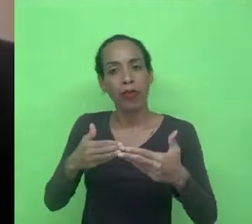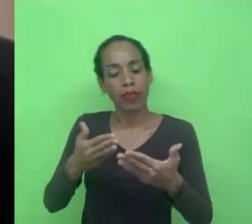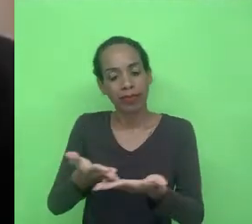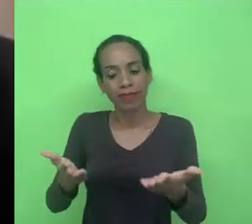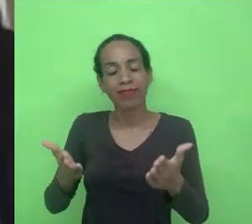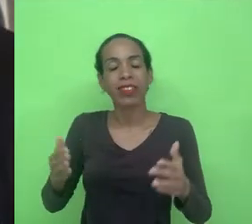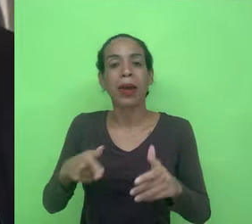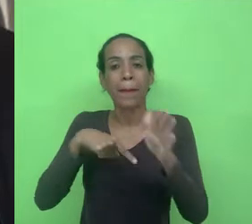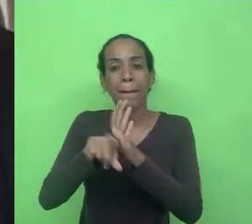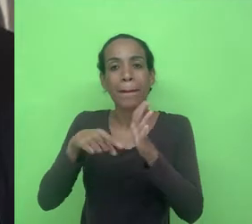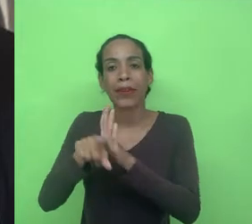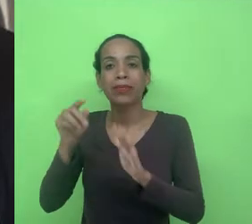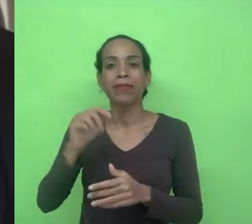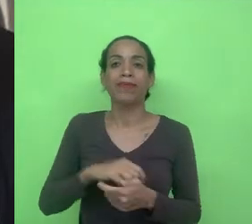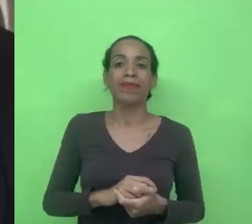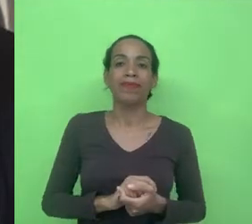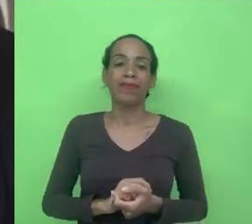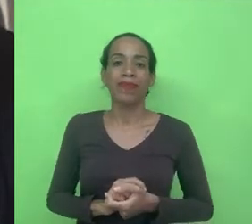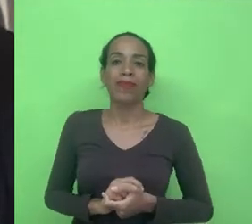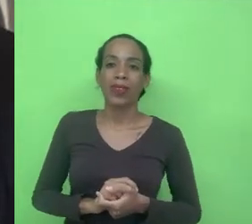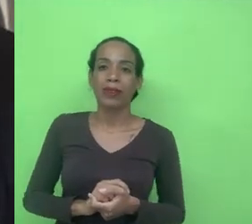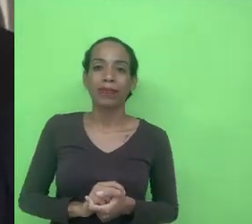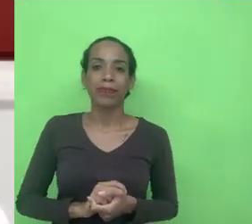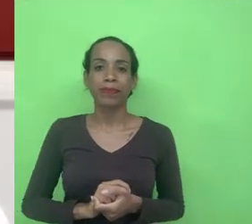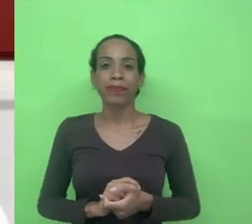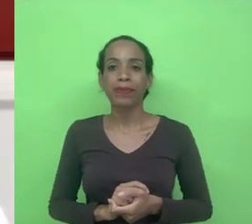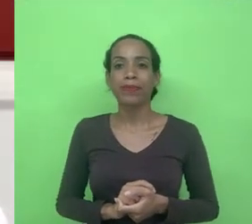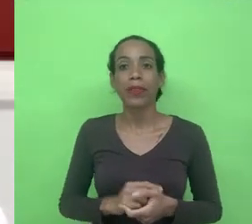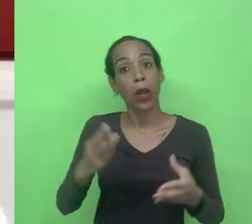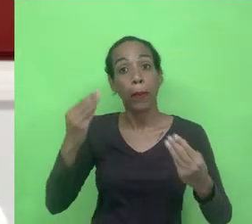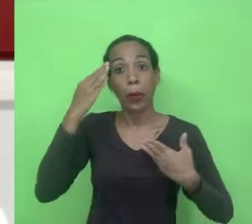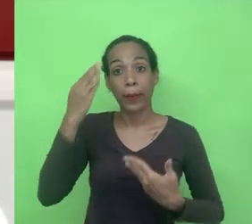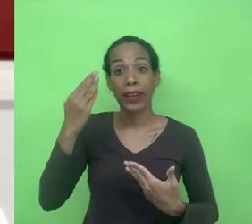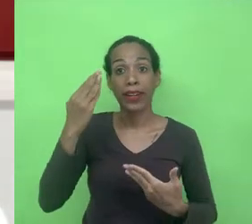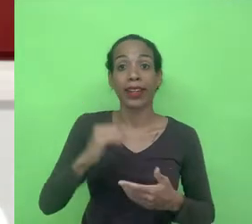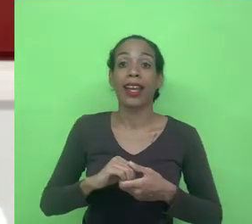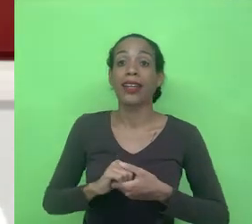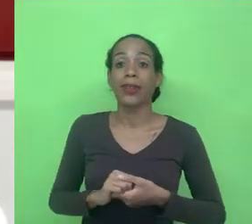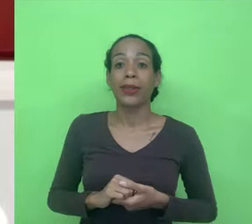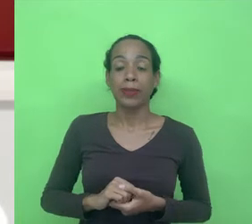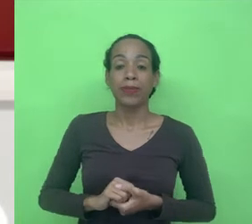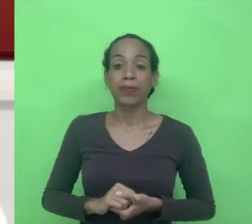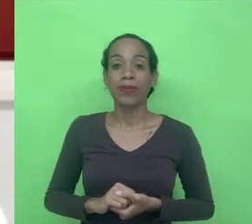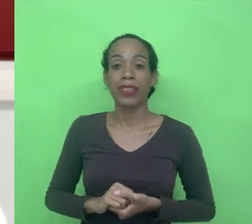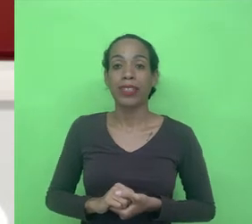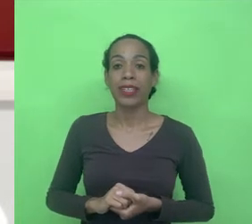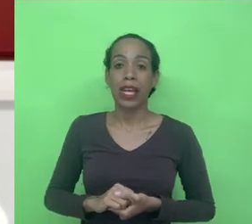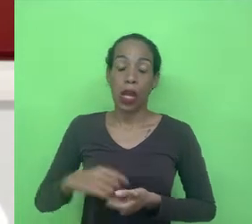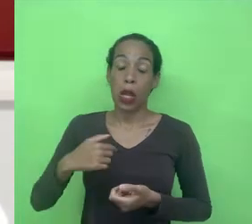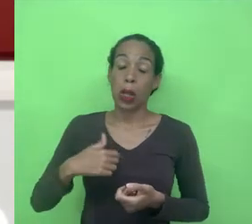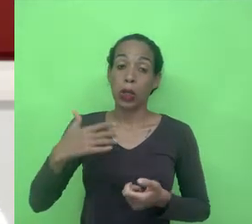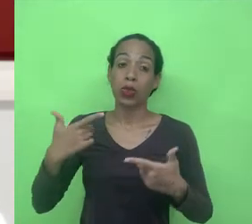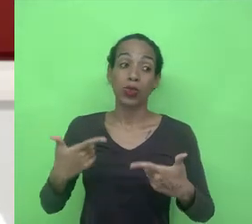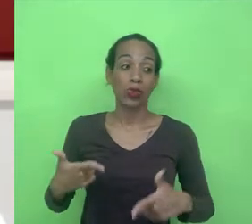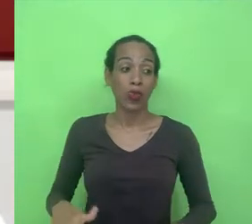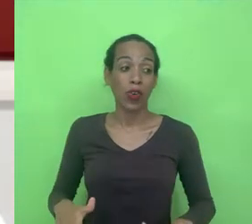questionar o nosso querido Valmir. Muito obrigado, Fábio. Bem, mais uma vez, é uma satisfação